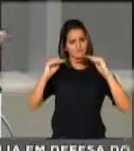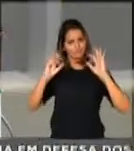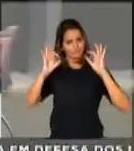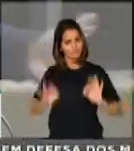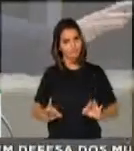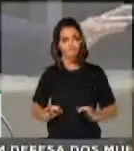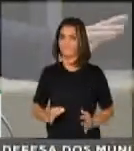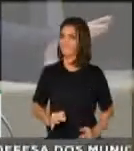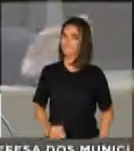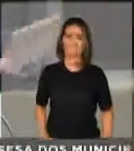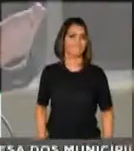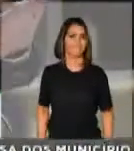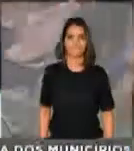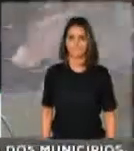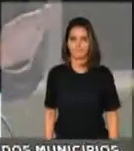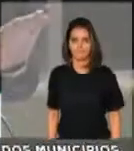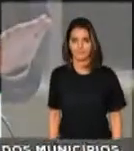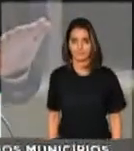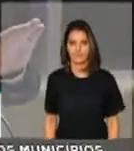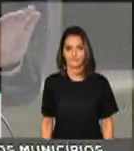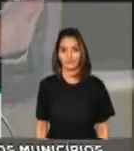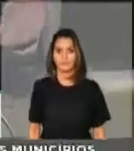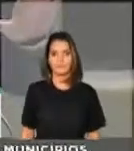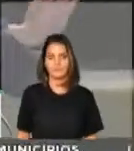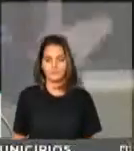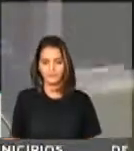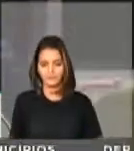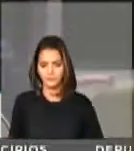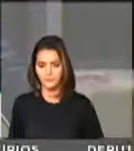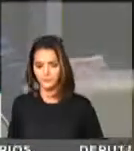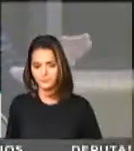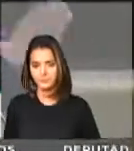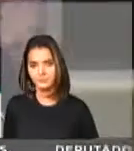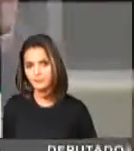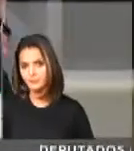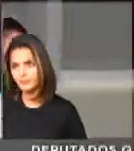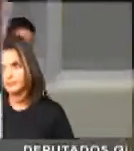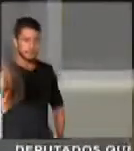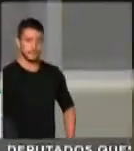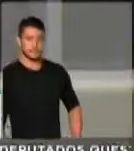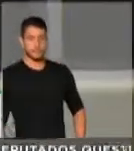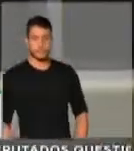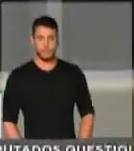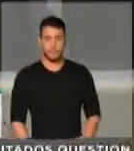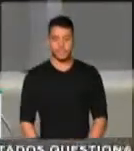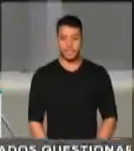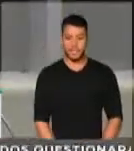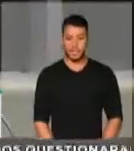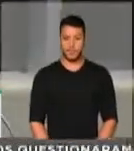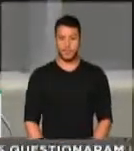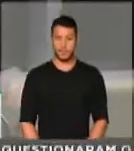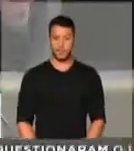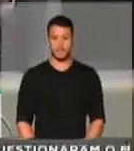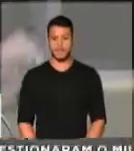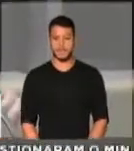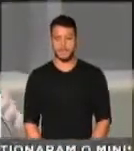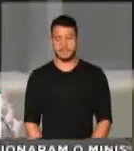trata o debate político como troca-troca e compra de votos em troca de cargos e emendas.